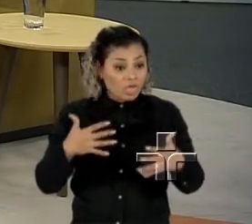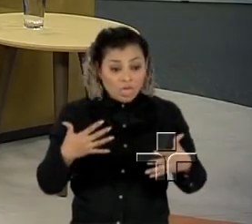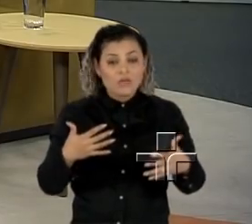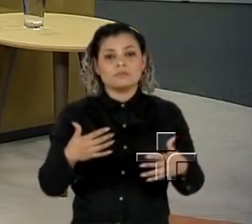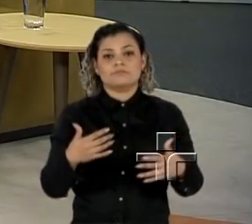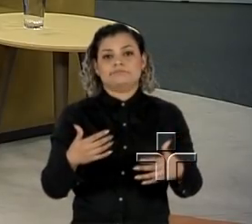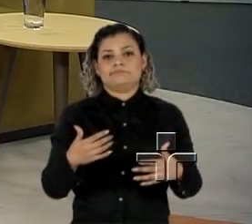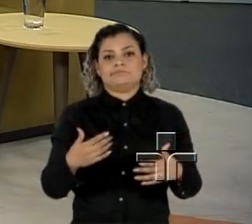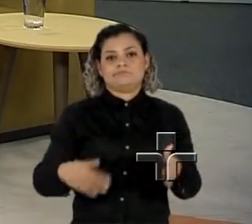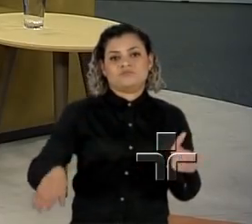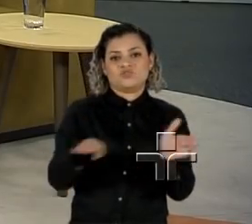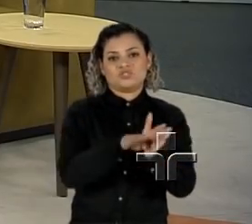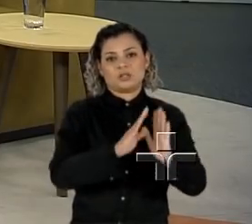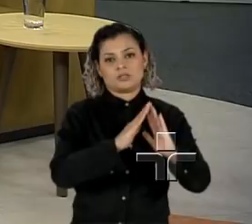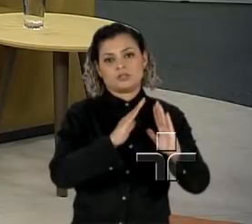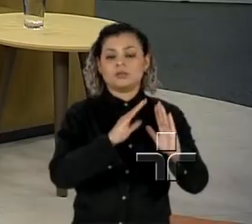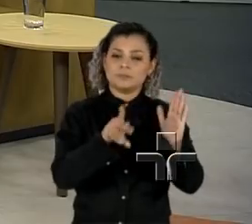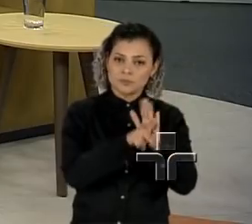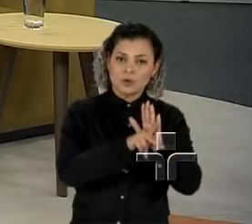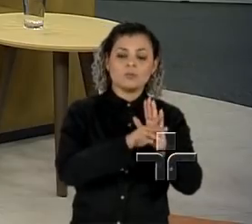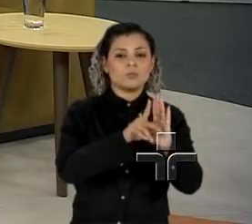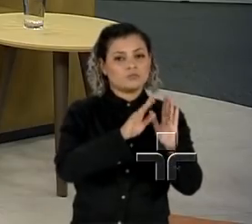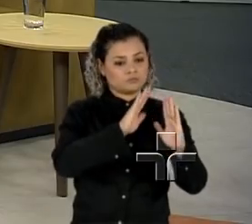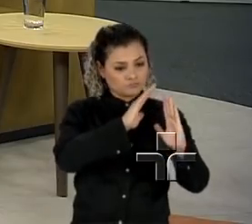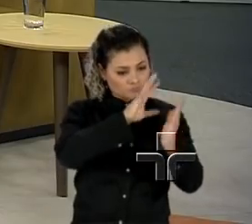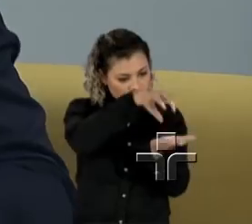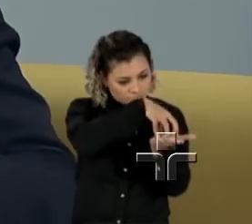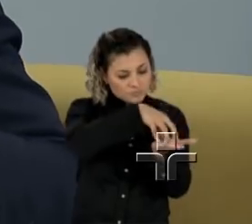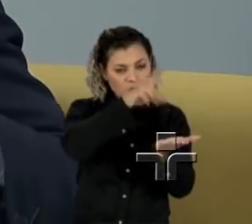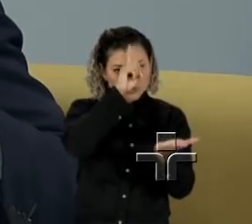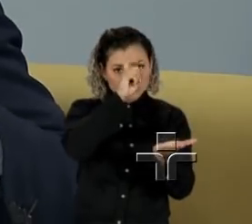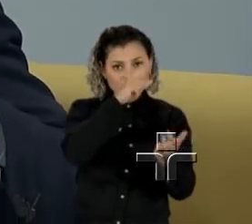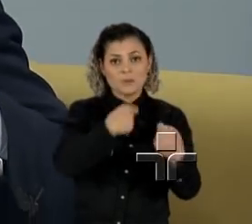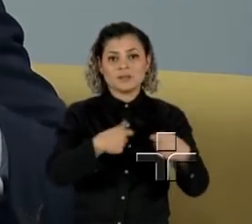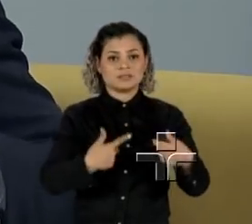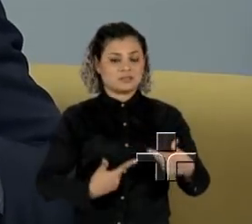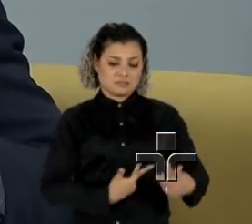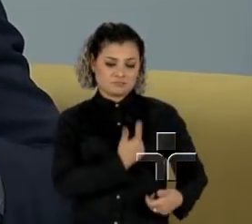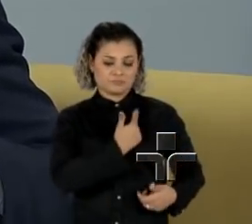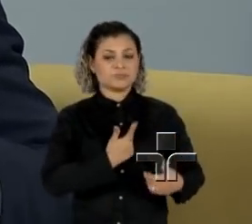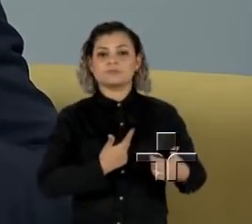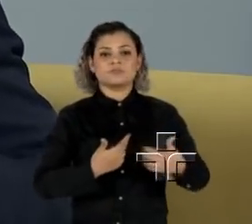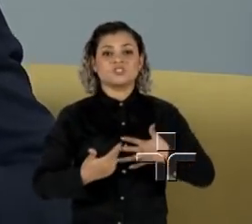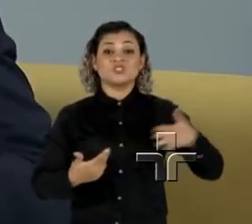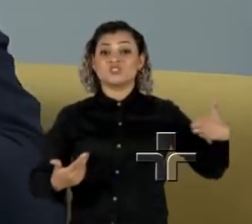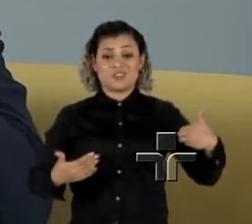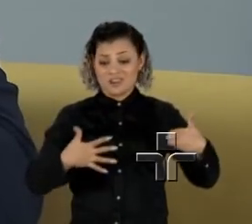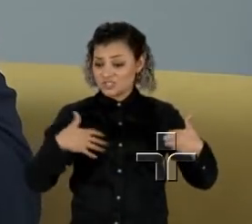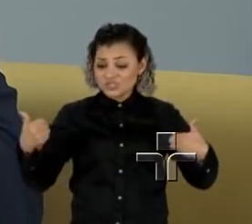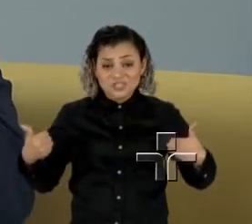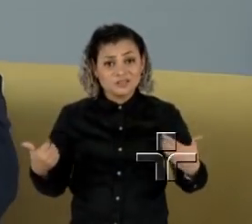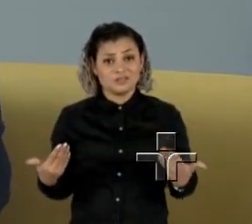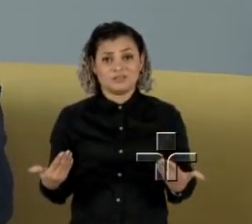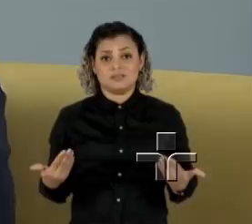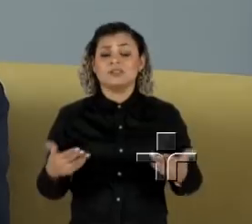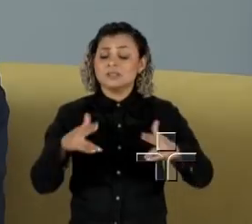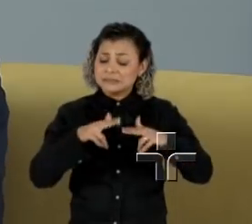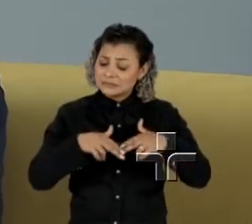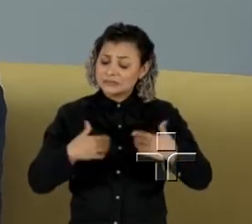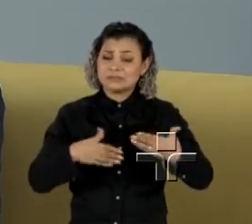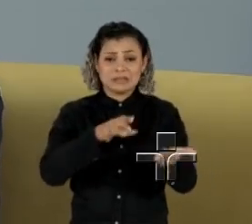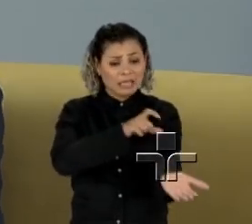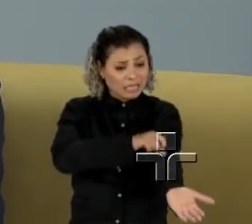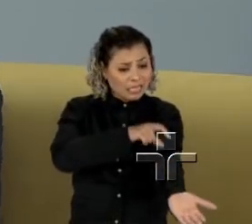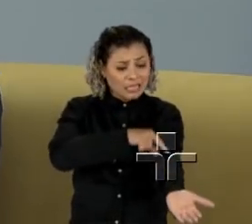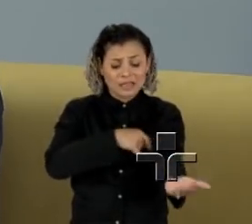peregrinar e chegar a um sistema, um centro de referência, elas têm que ser submetidas a uma mastectomia radical, químio e radioterapia,